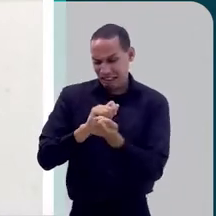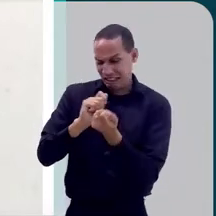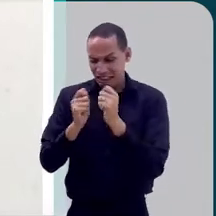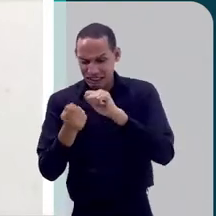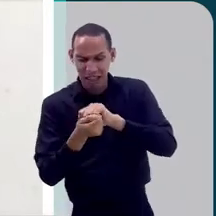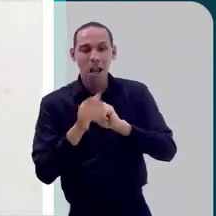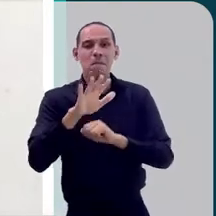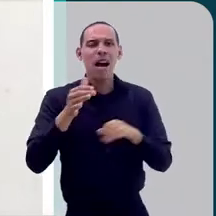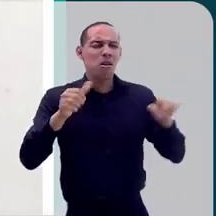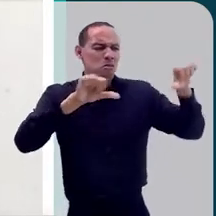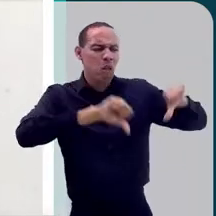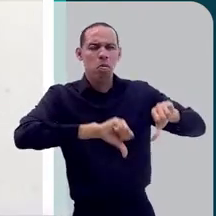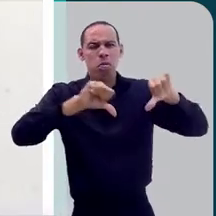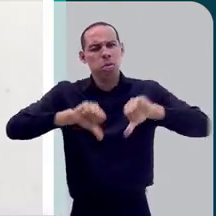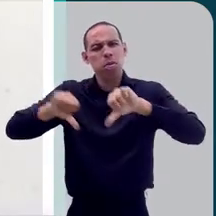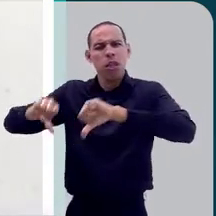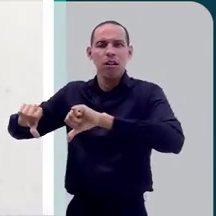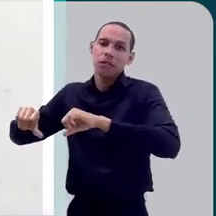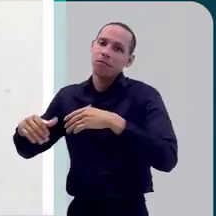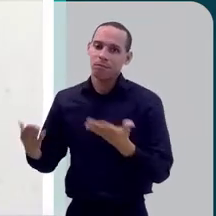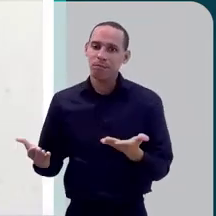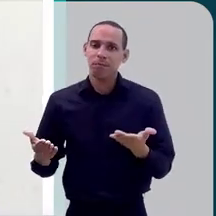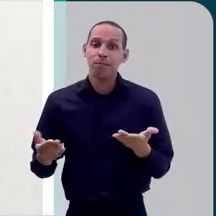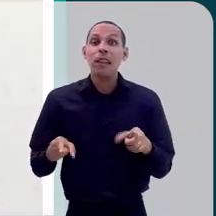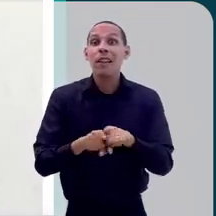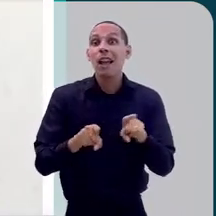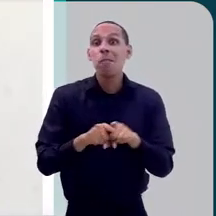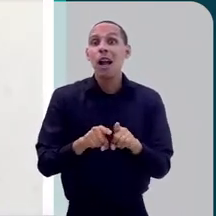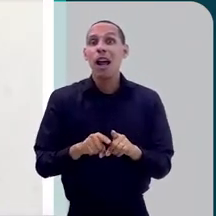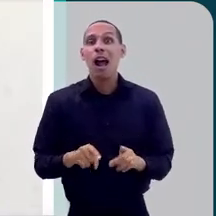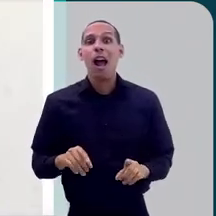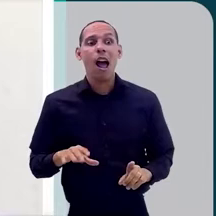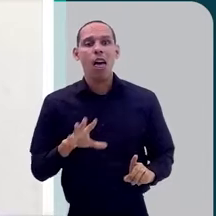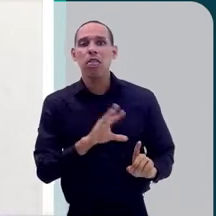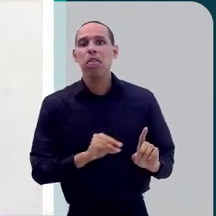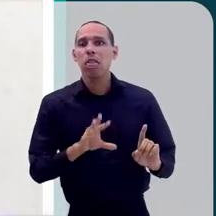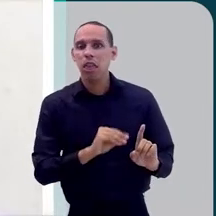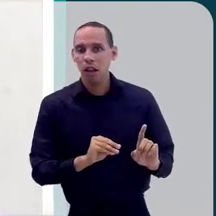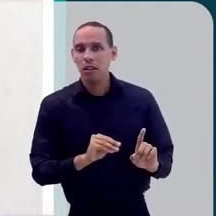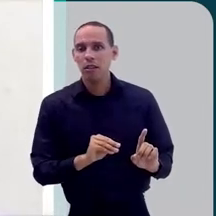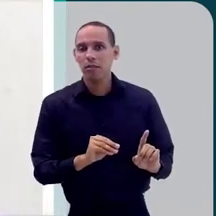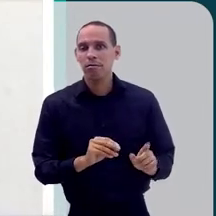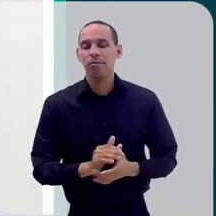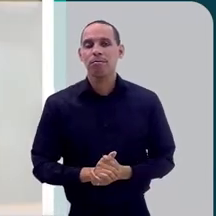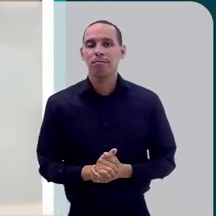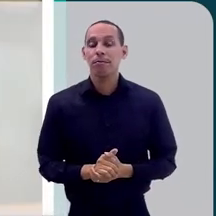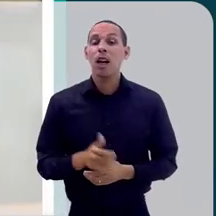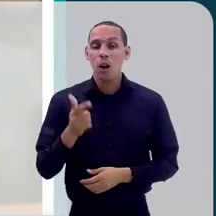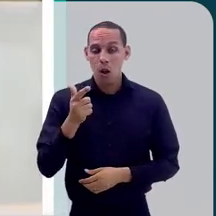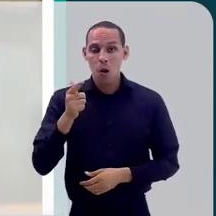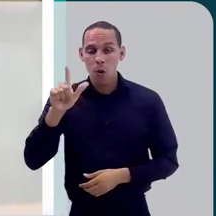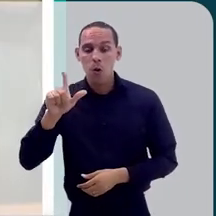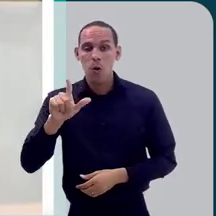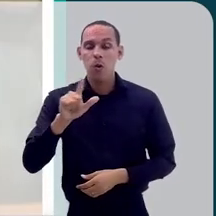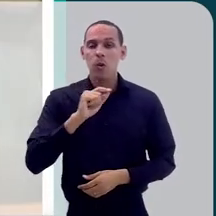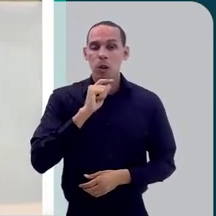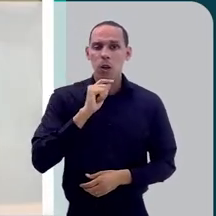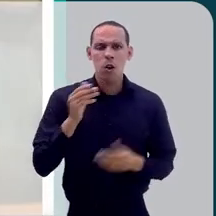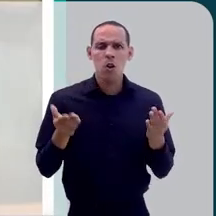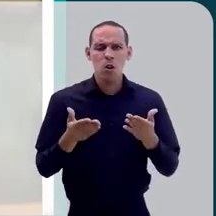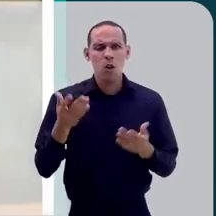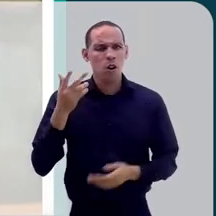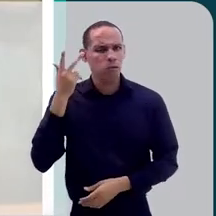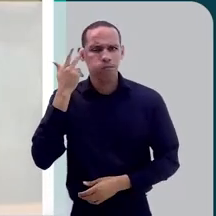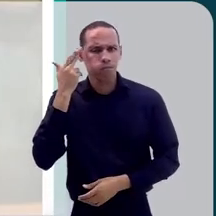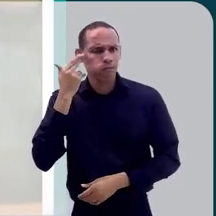condições muito ruins, pode acontecer por assédio moral. É, e tem um outro detalhe também, que hoje